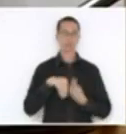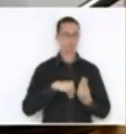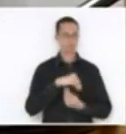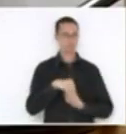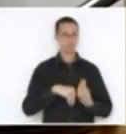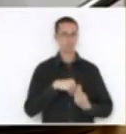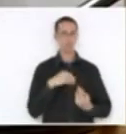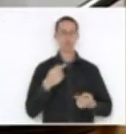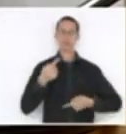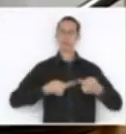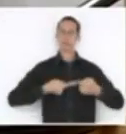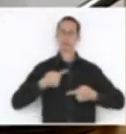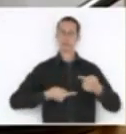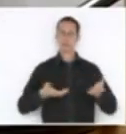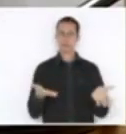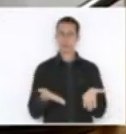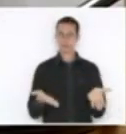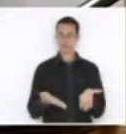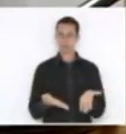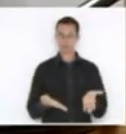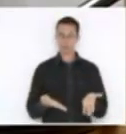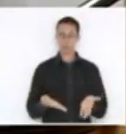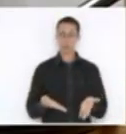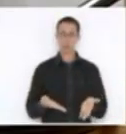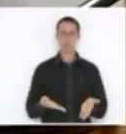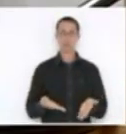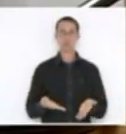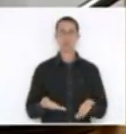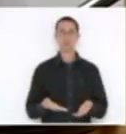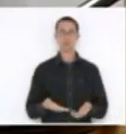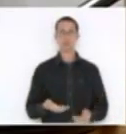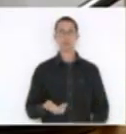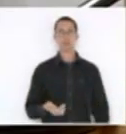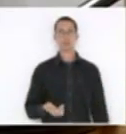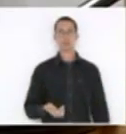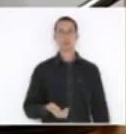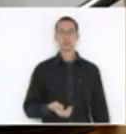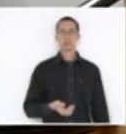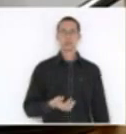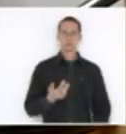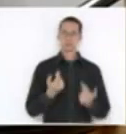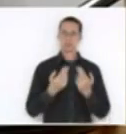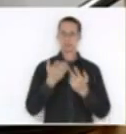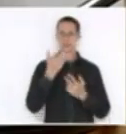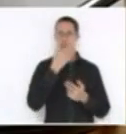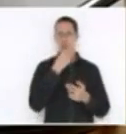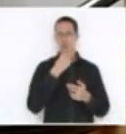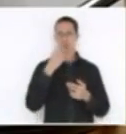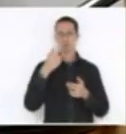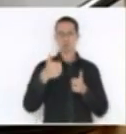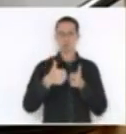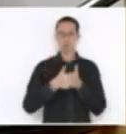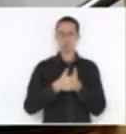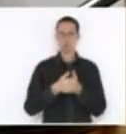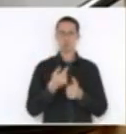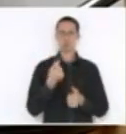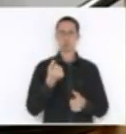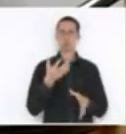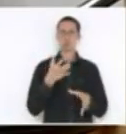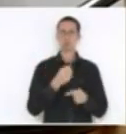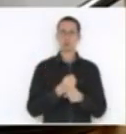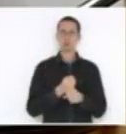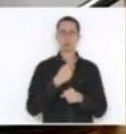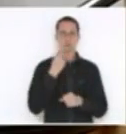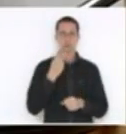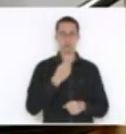atualmente, que agora o relator aí do Tribunal de Contas diz que o governo tem que devolver, inclusive para os